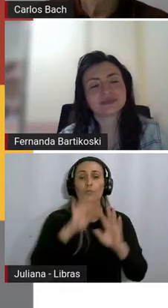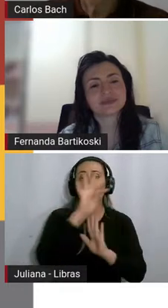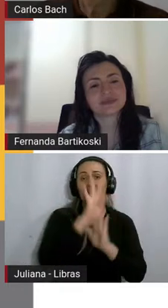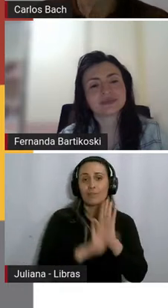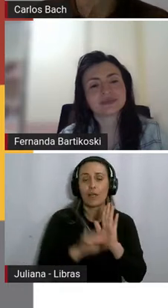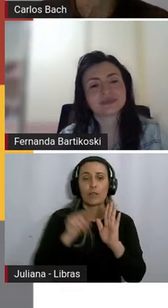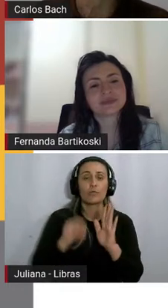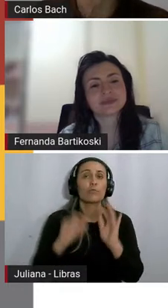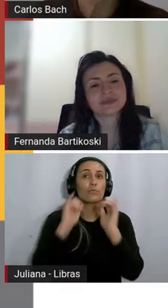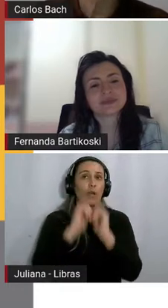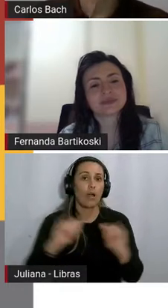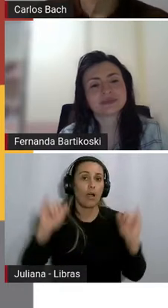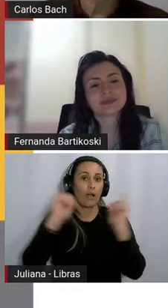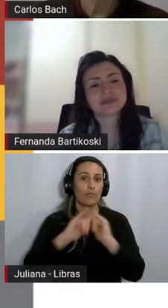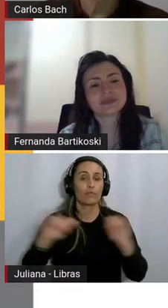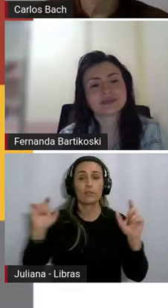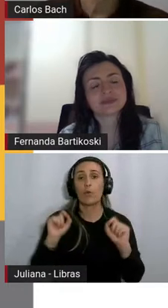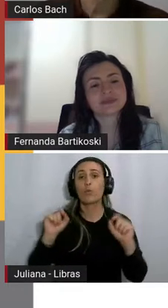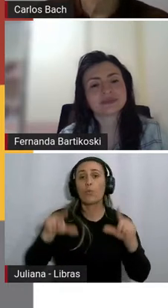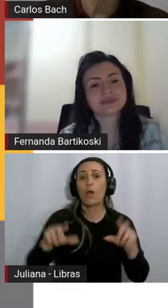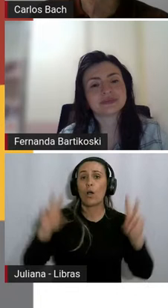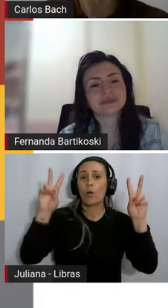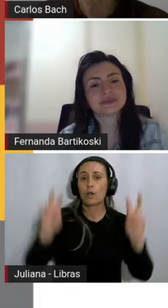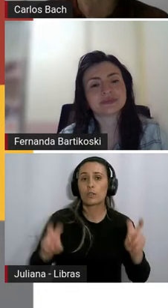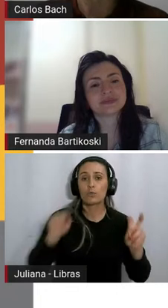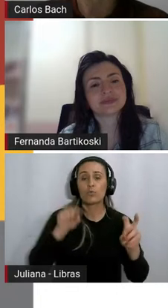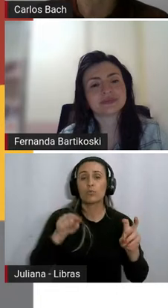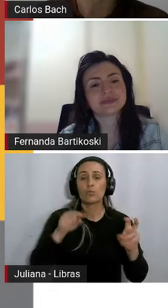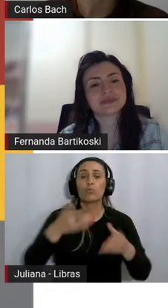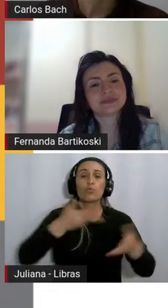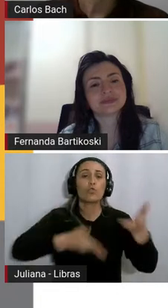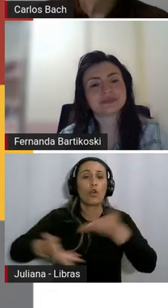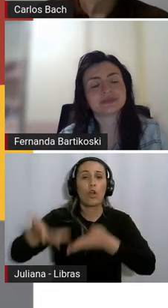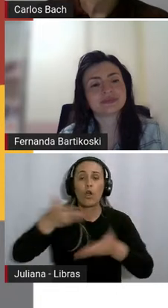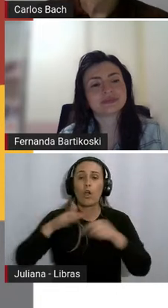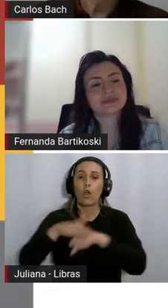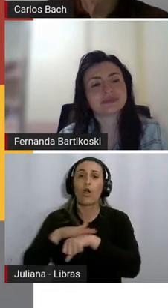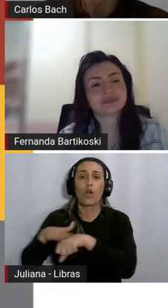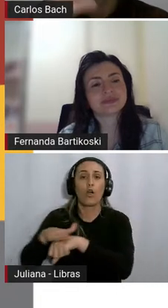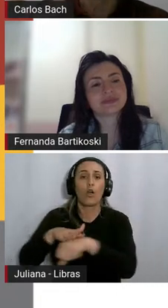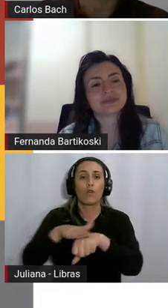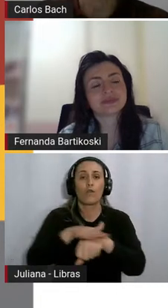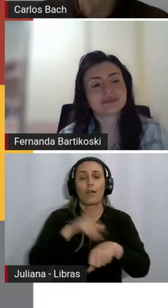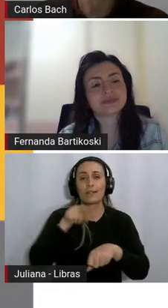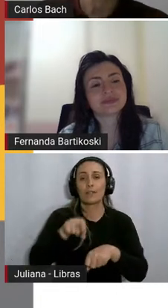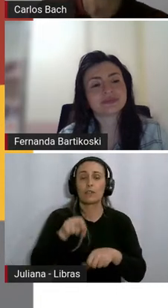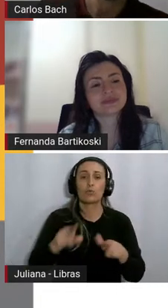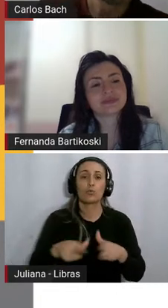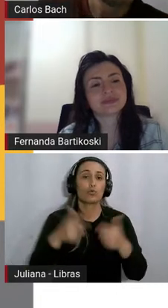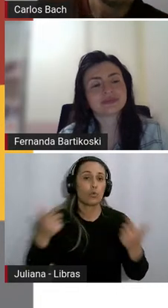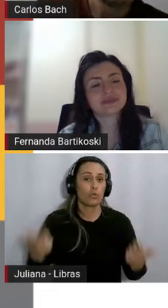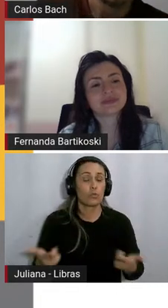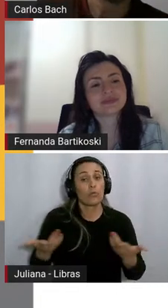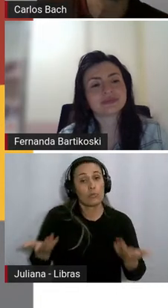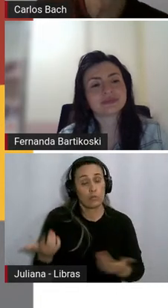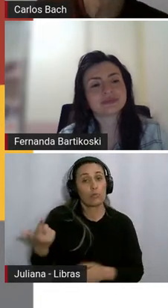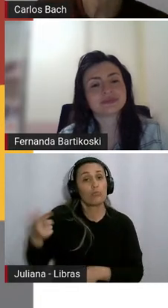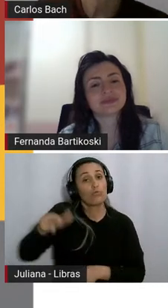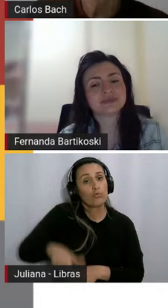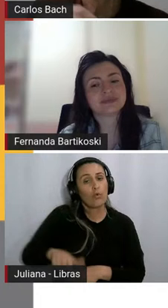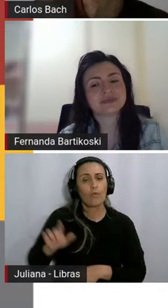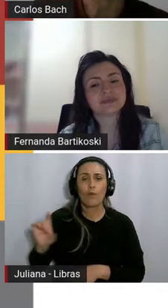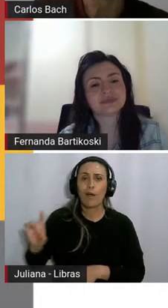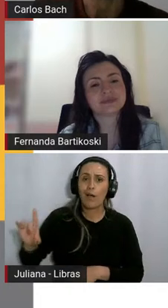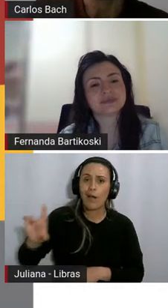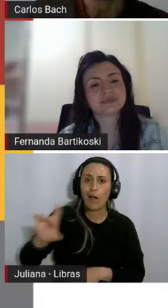jornal que assunto poderia ser abordado nessa notícia de jornal então cada grupo de novo vai fazer